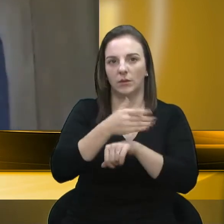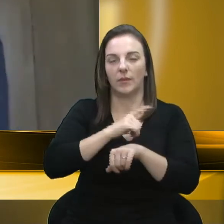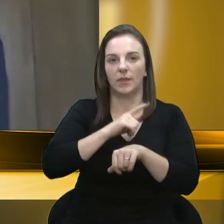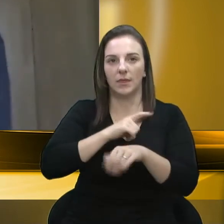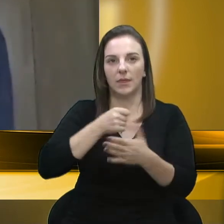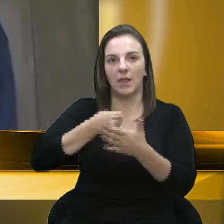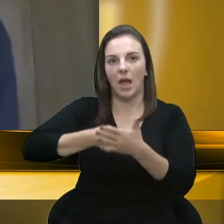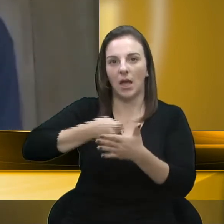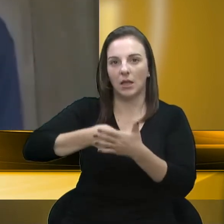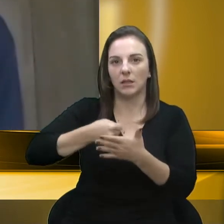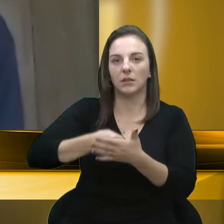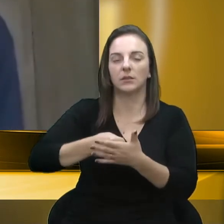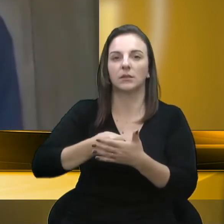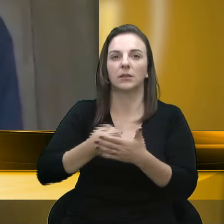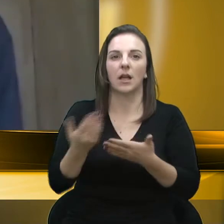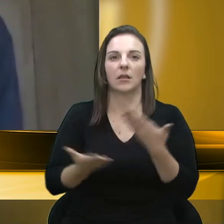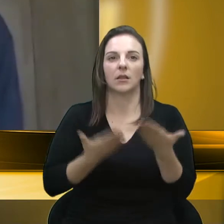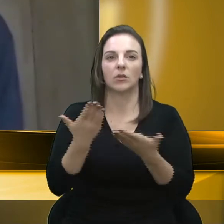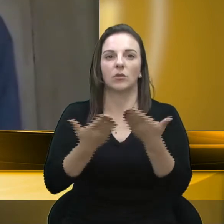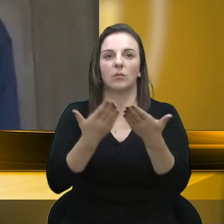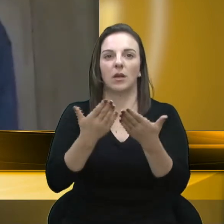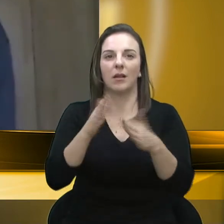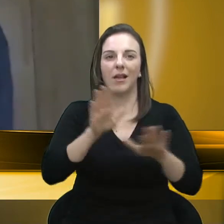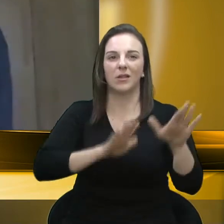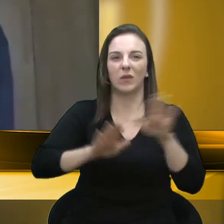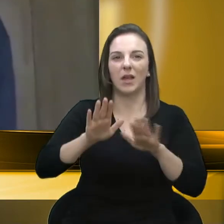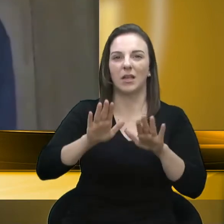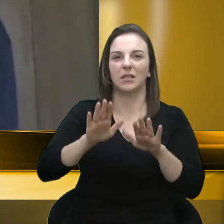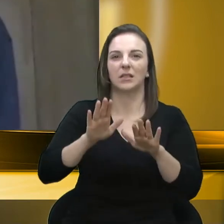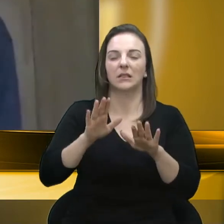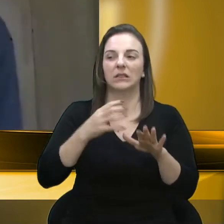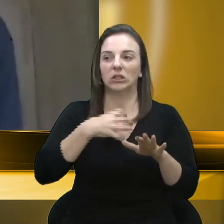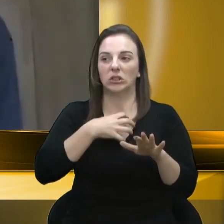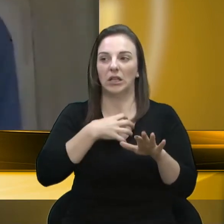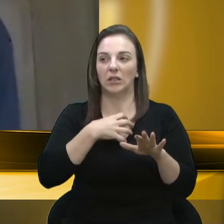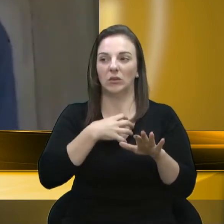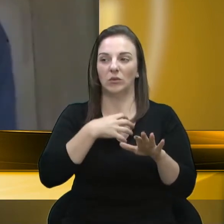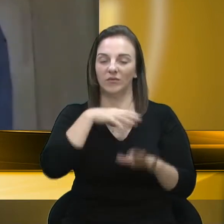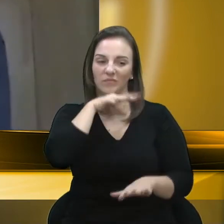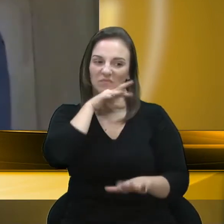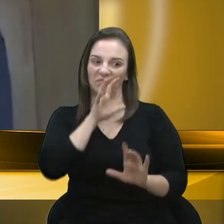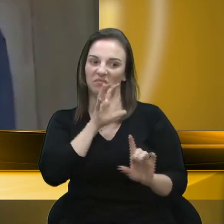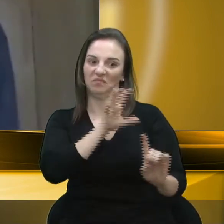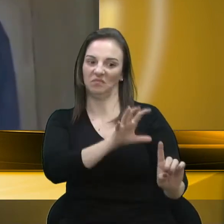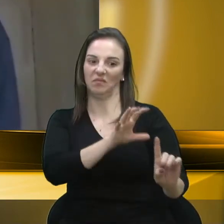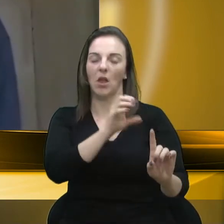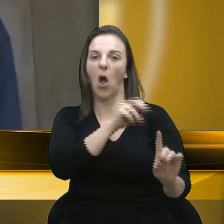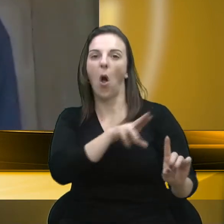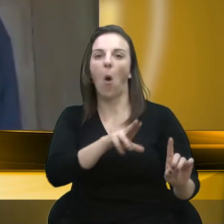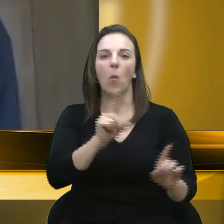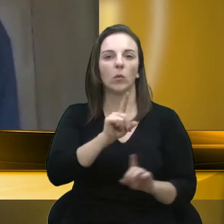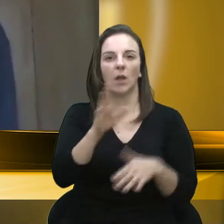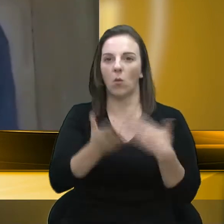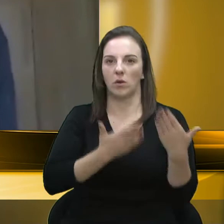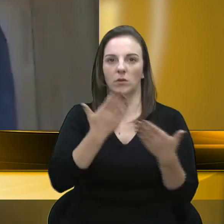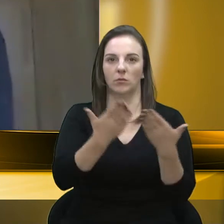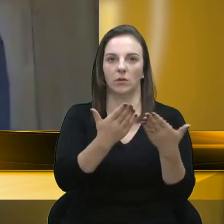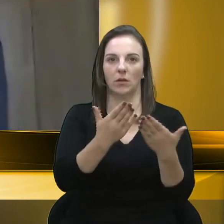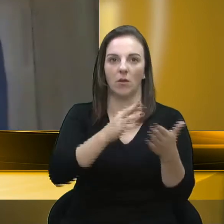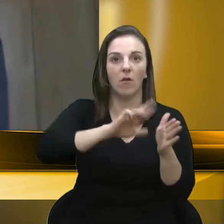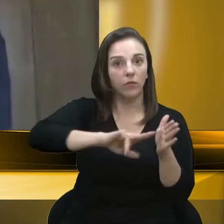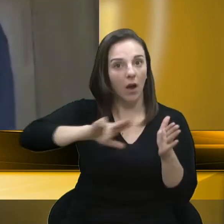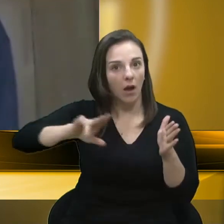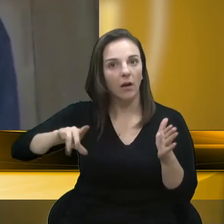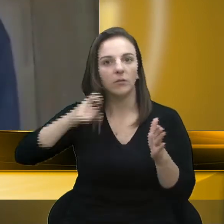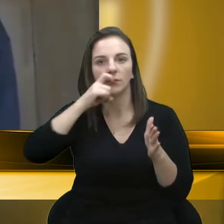que muitas vezes são atendidos de forma hostil ou que sequer são atendidos. Muitos desses pais estão trabalhando e têm que